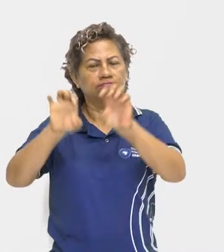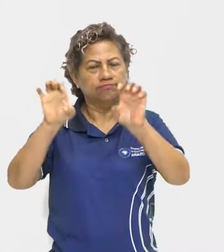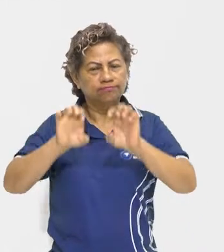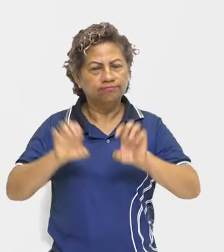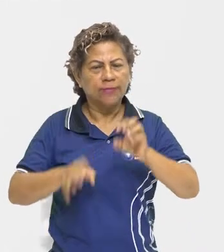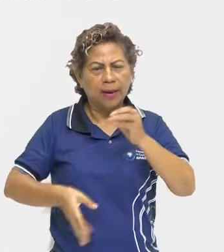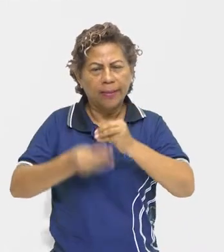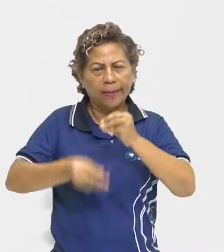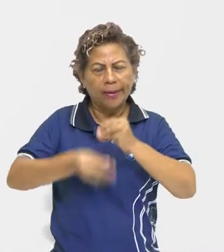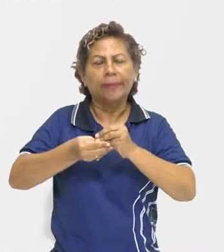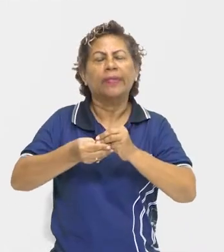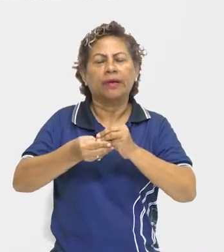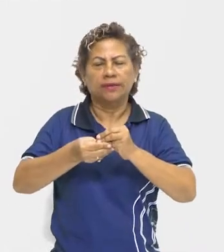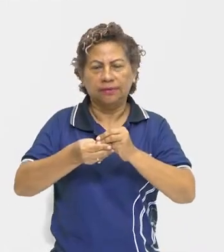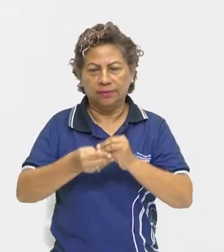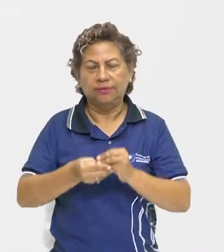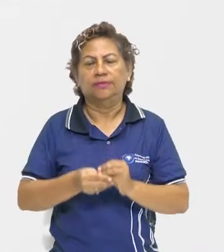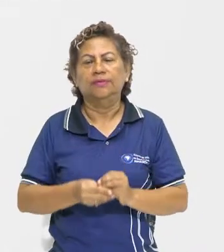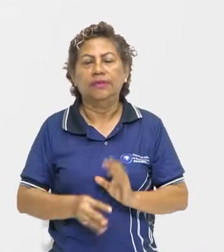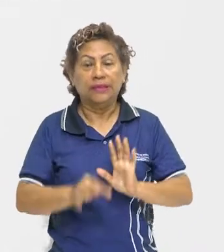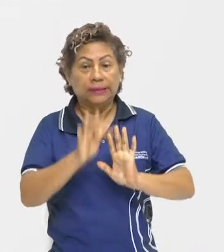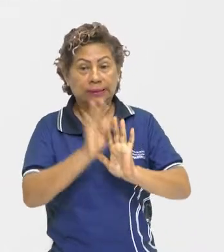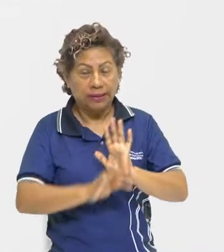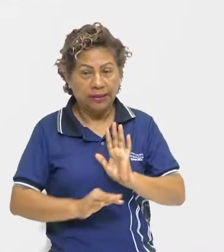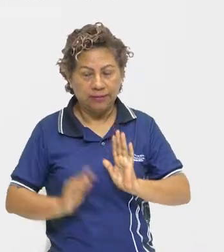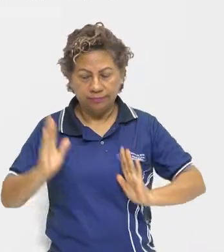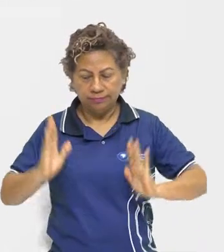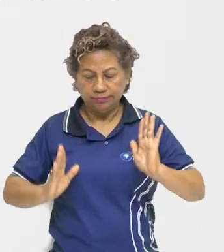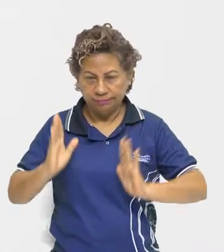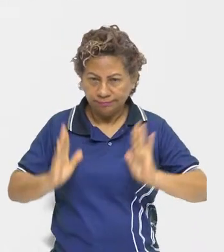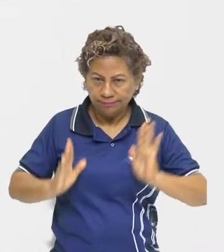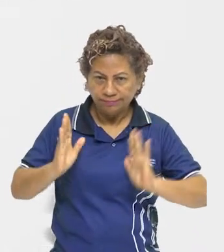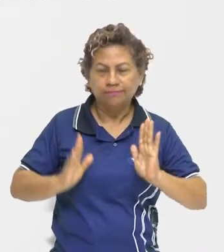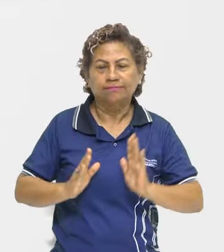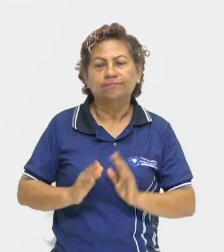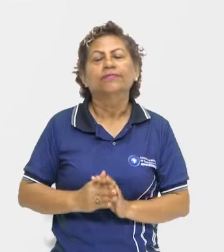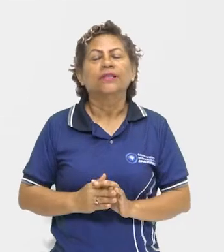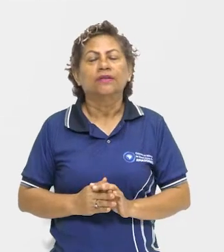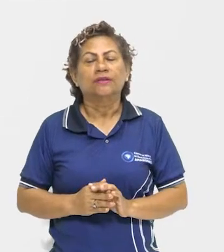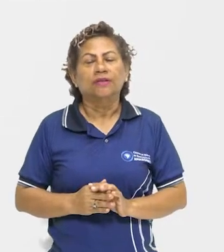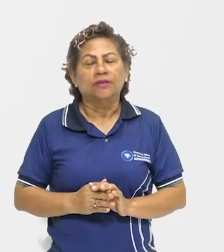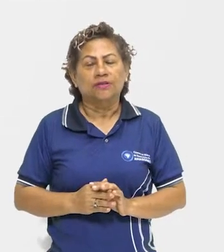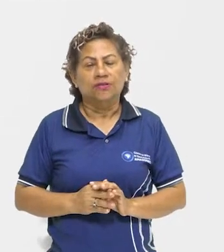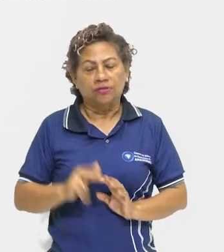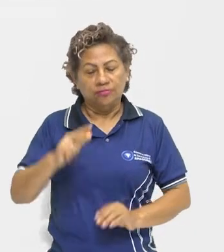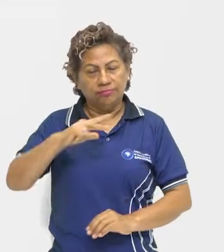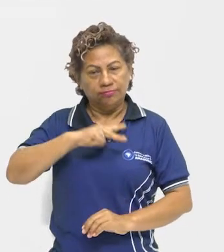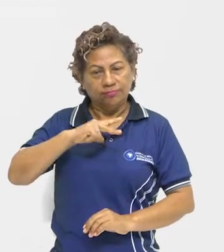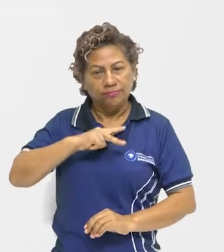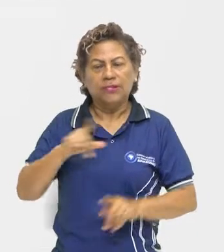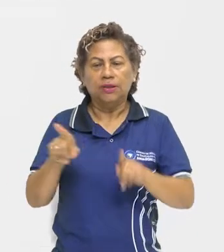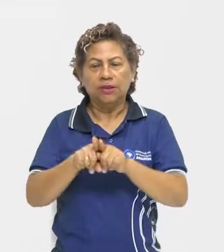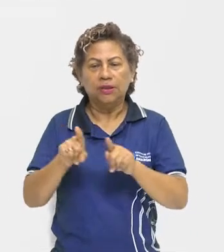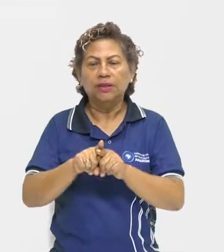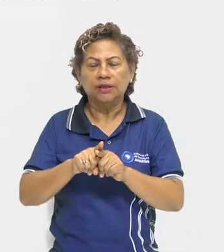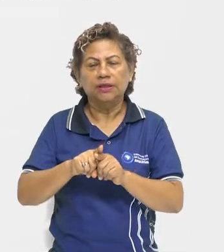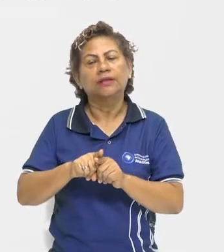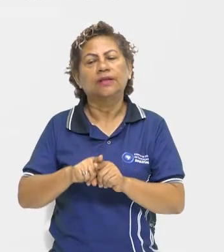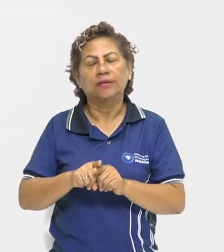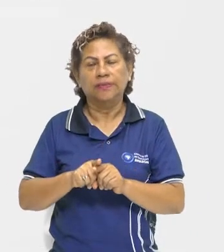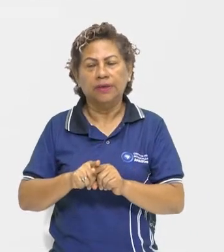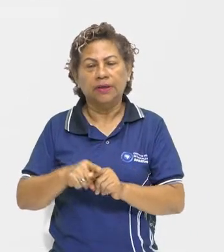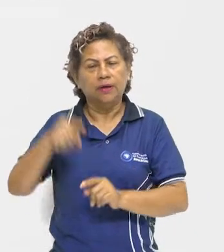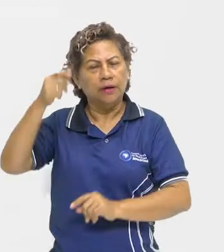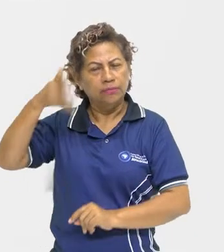composição textual, estilos de época, estilo pessoal e aspectos discursivos dos